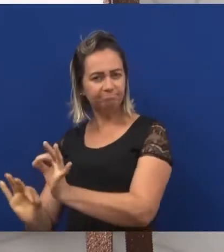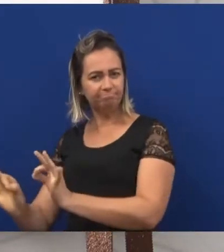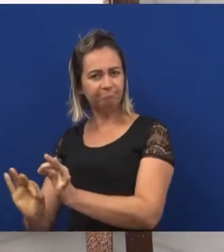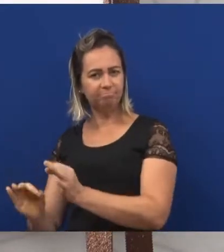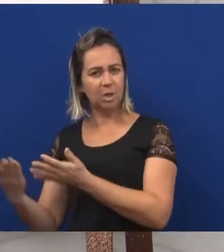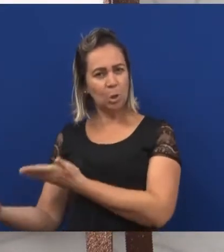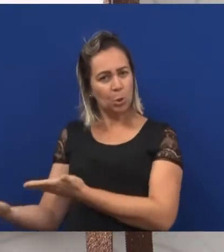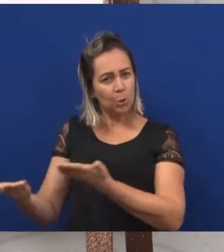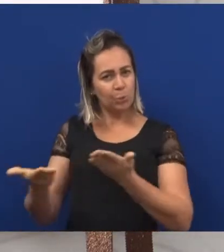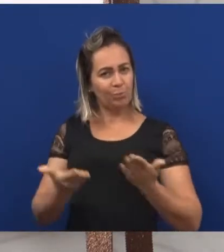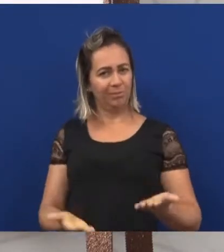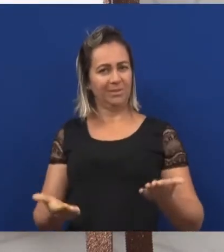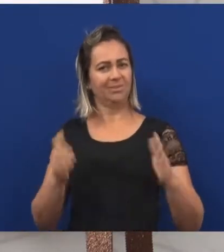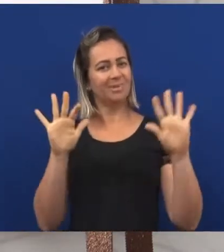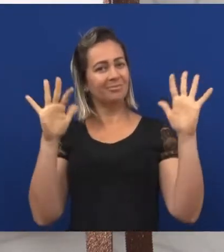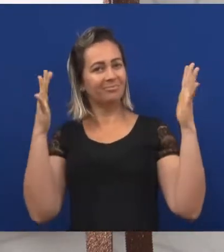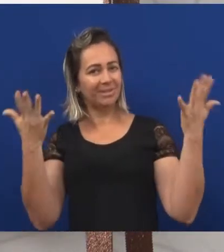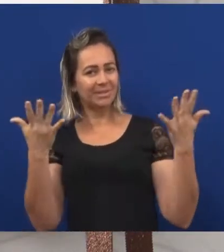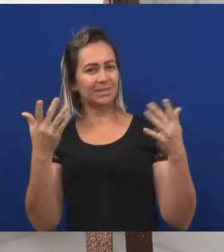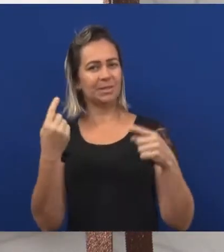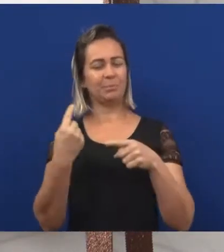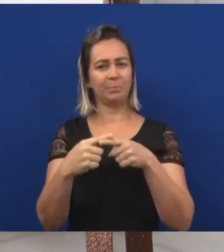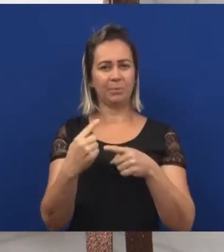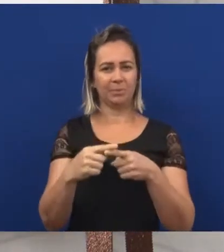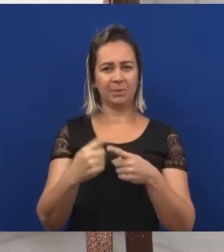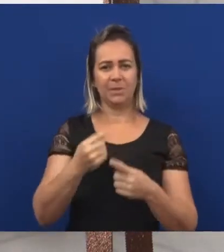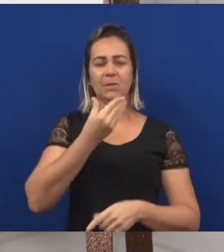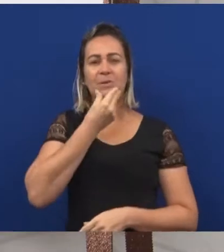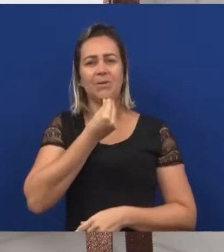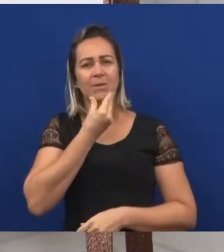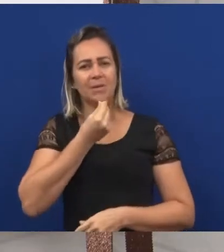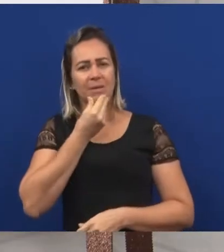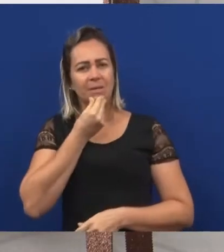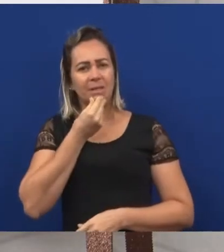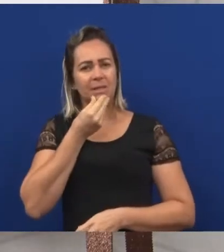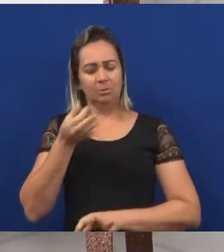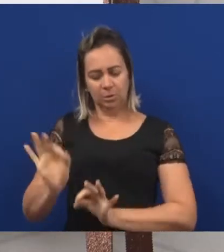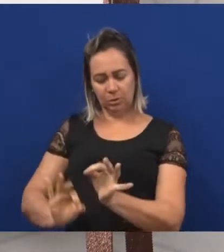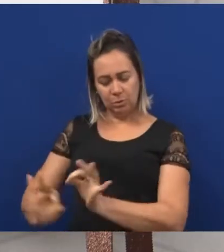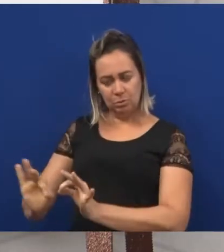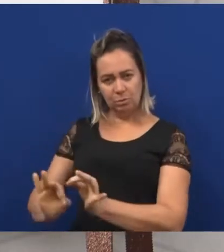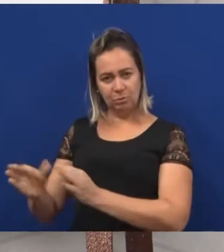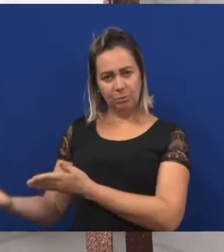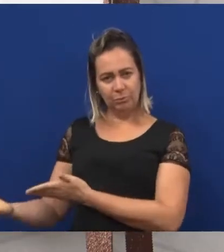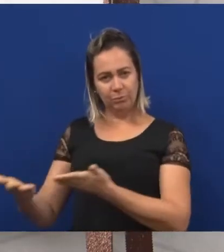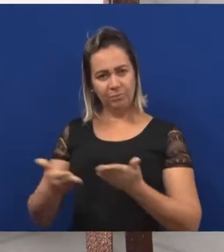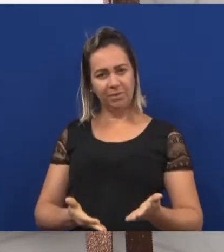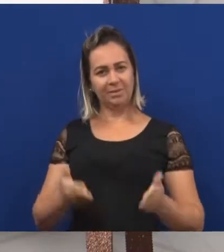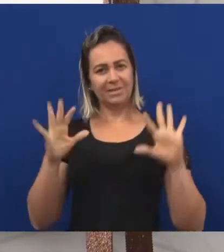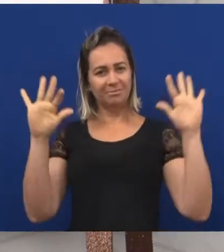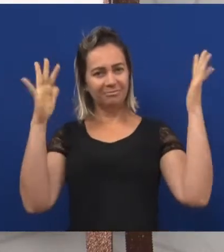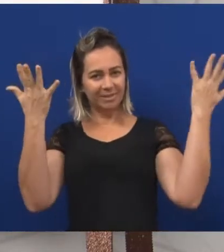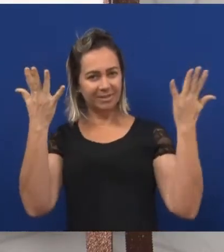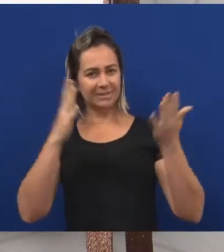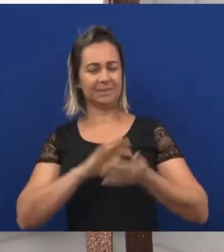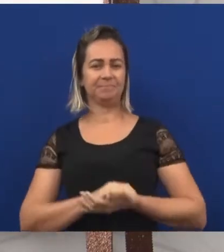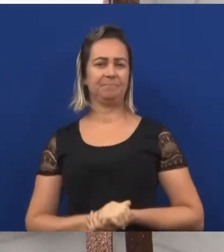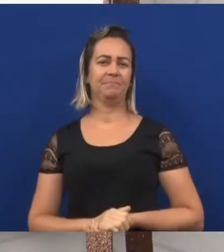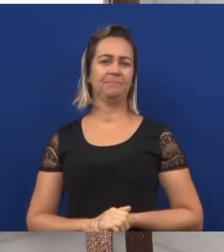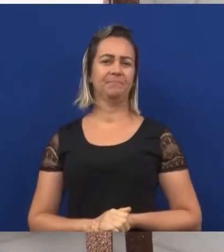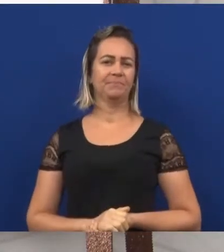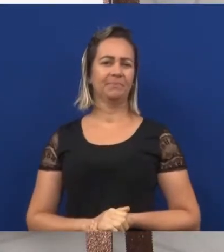porque o Gabriel estava organizando o convite do seu aniversário. Muito bem!